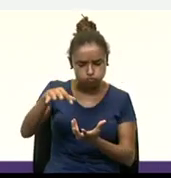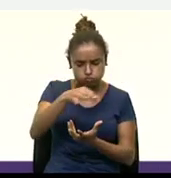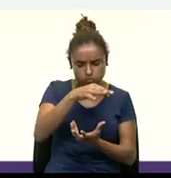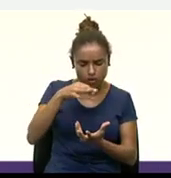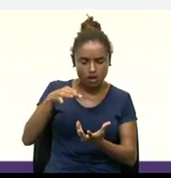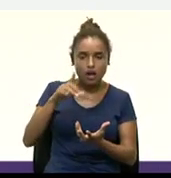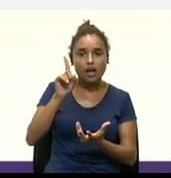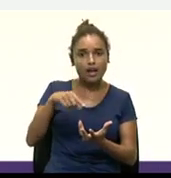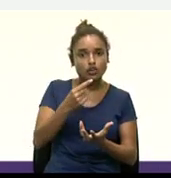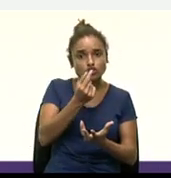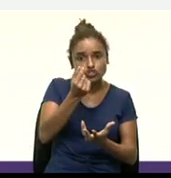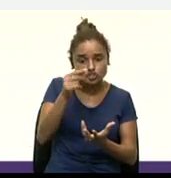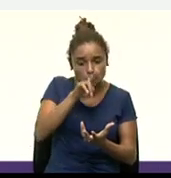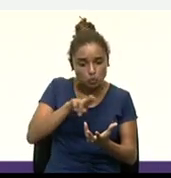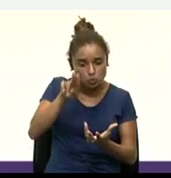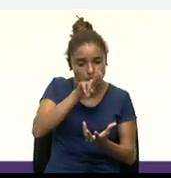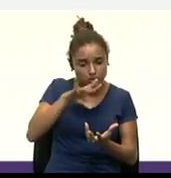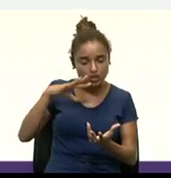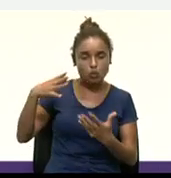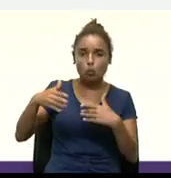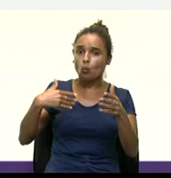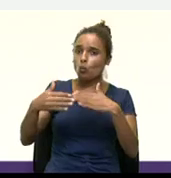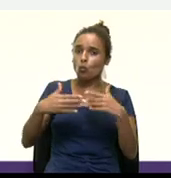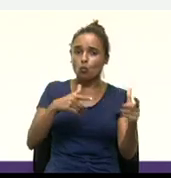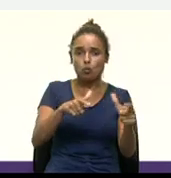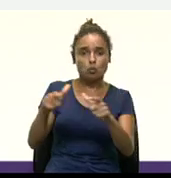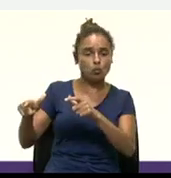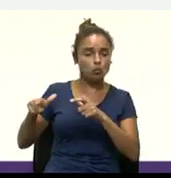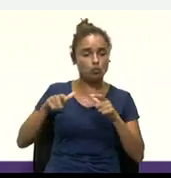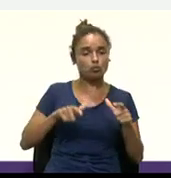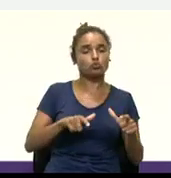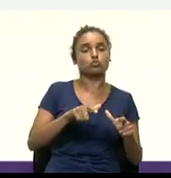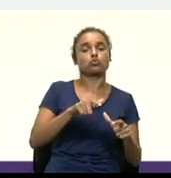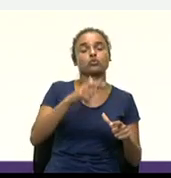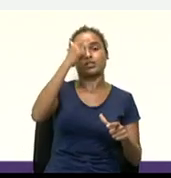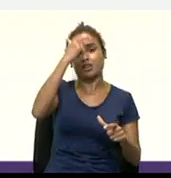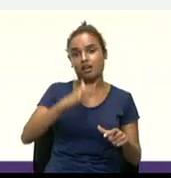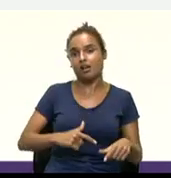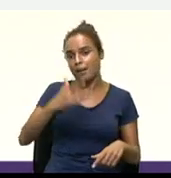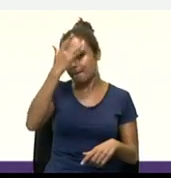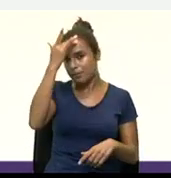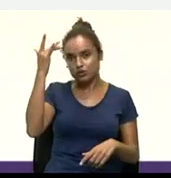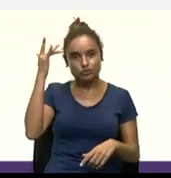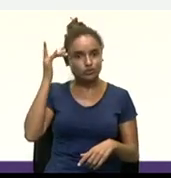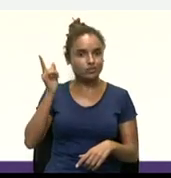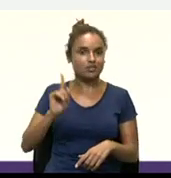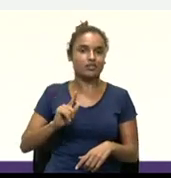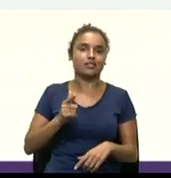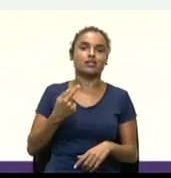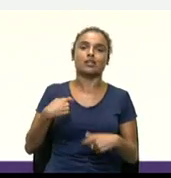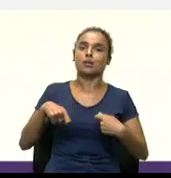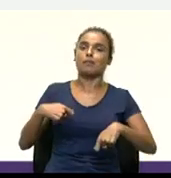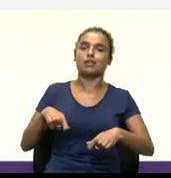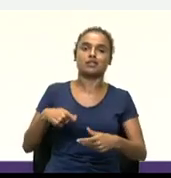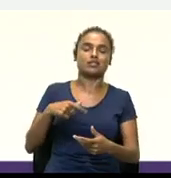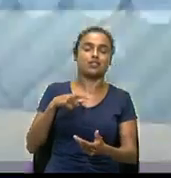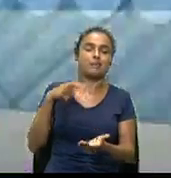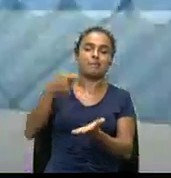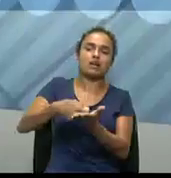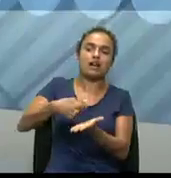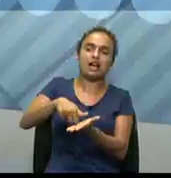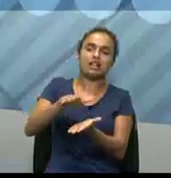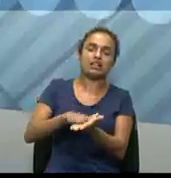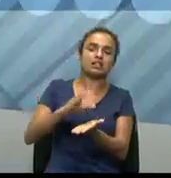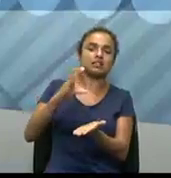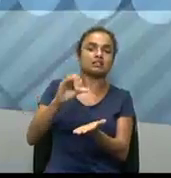universal. Os usuários ficam livres das taxas de câmbio. Vamos imaginar aí, né? Então, mais à frente,